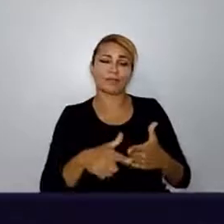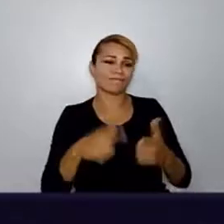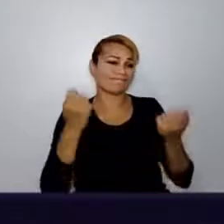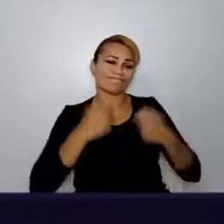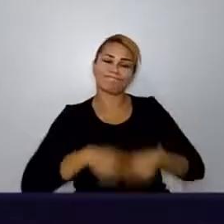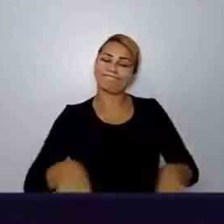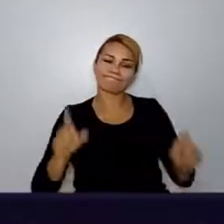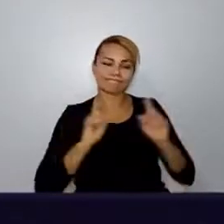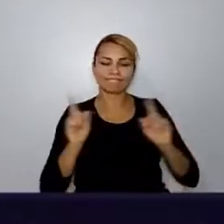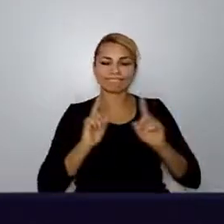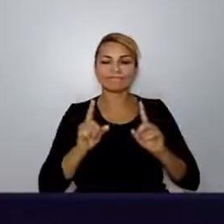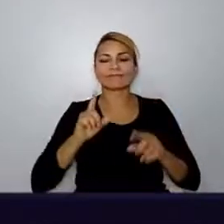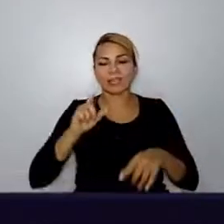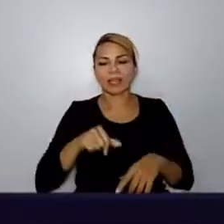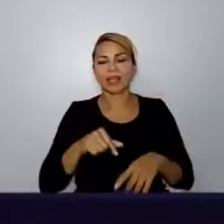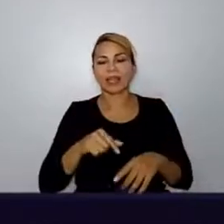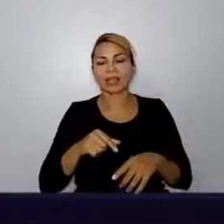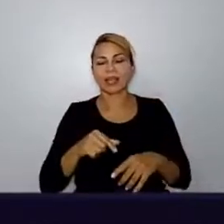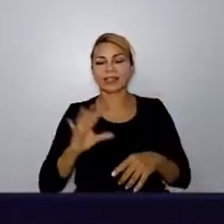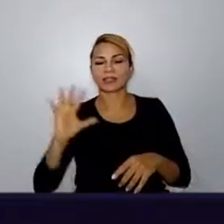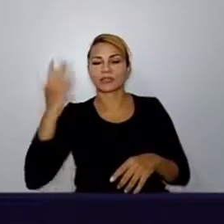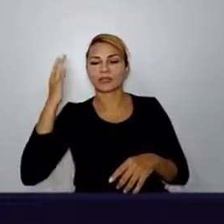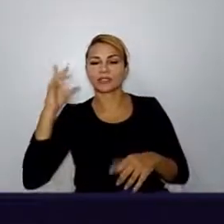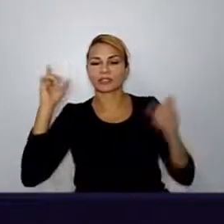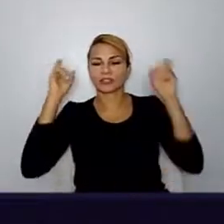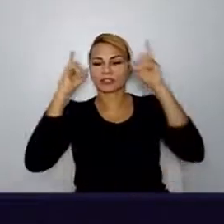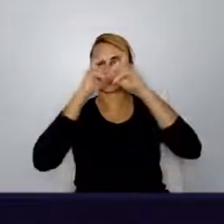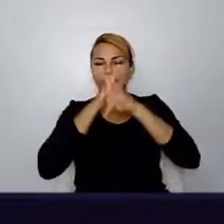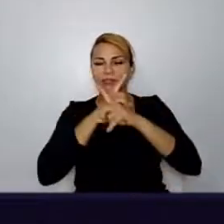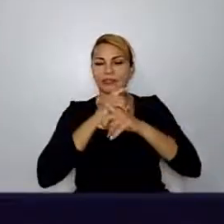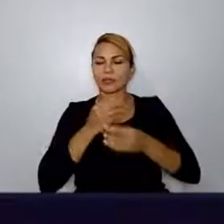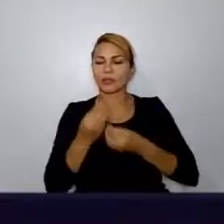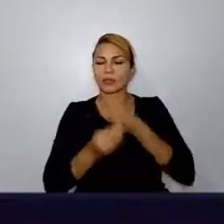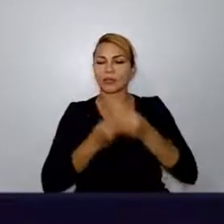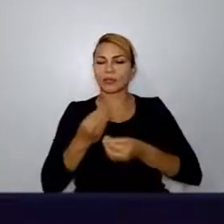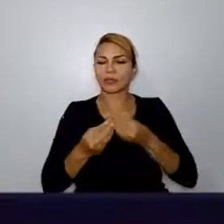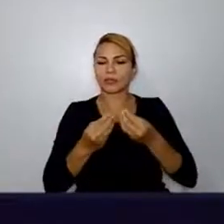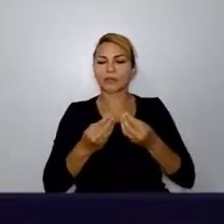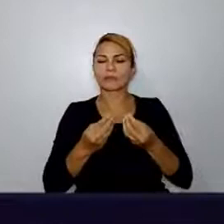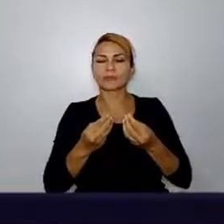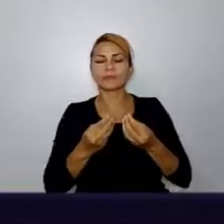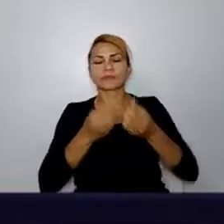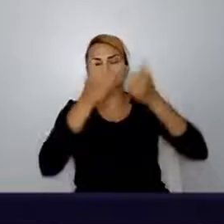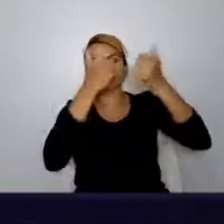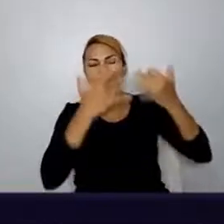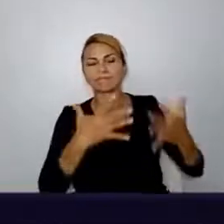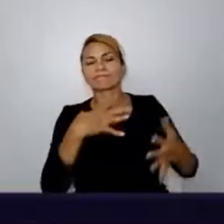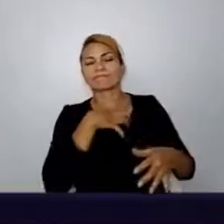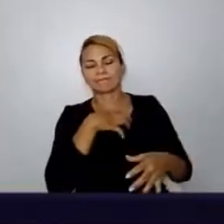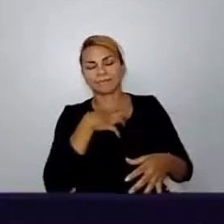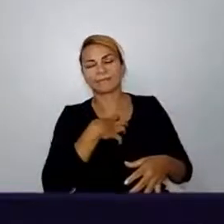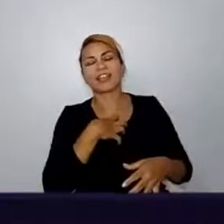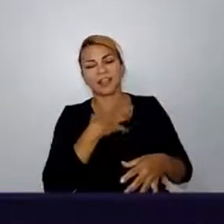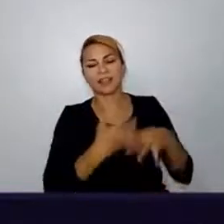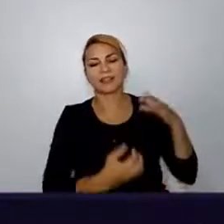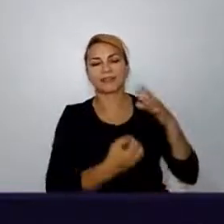Muito situação difícil, mas eu gostei disso que você falou de colocar para a pessoa o sentimento, né? Que foi gerado. Acho que isso é